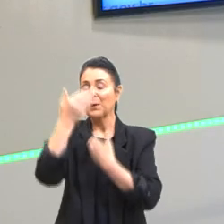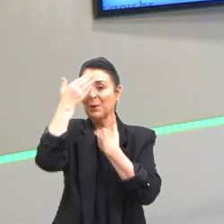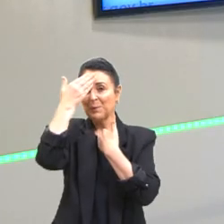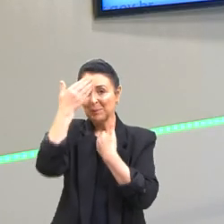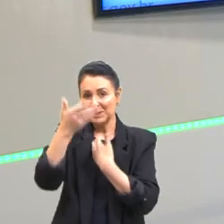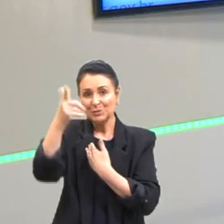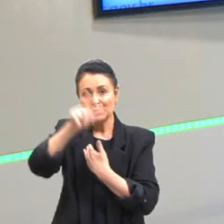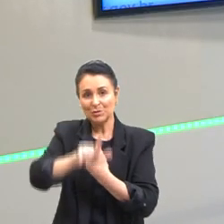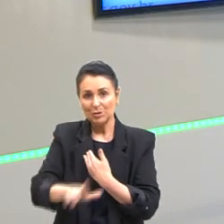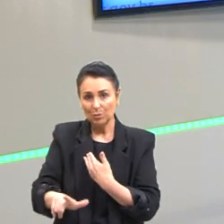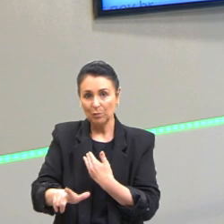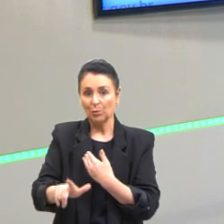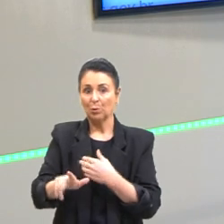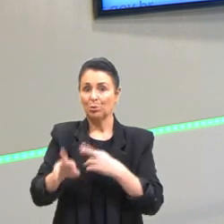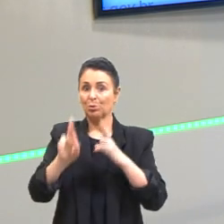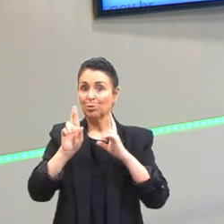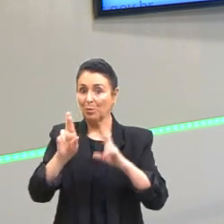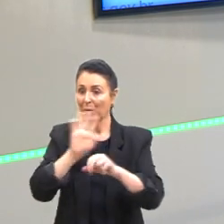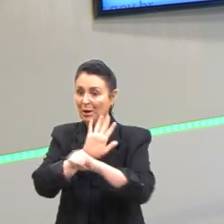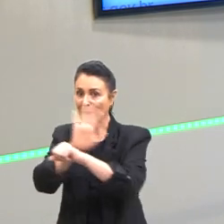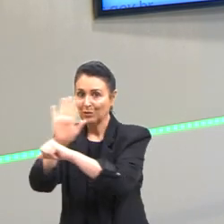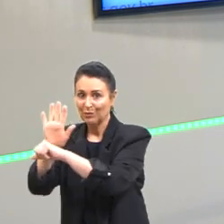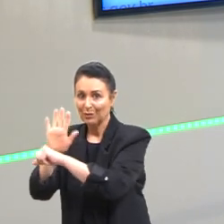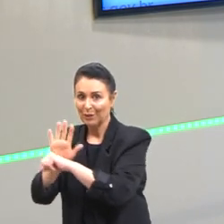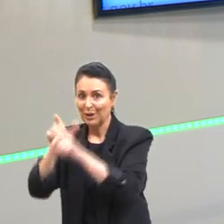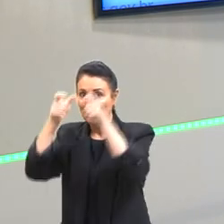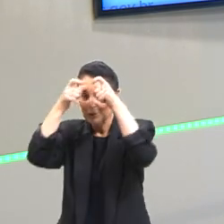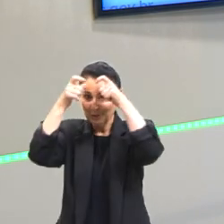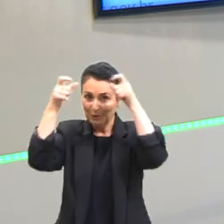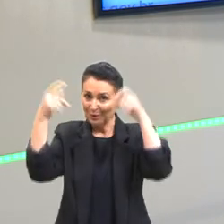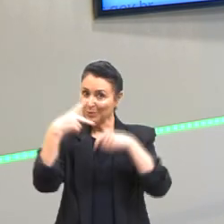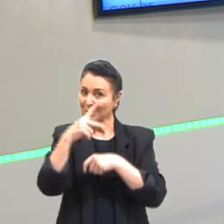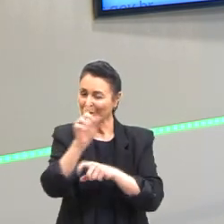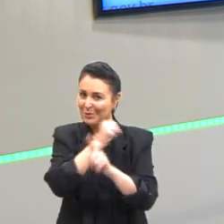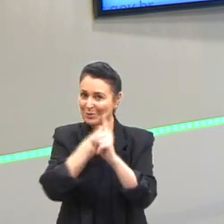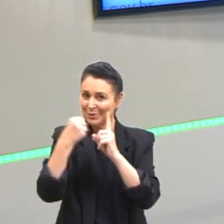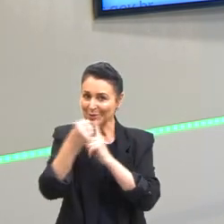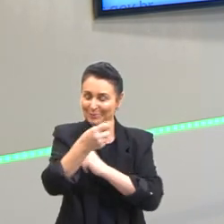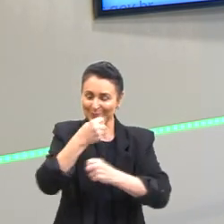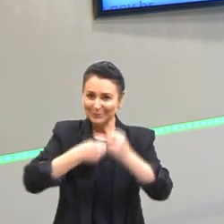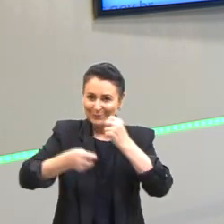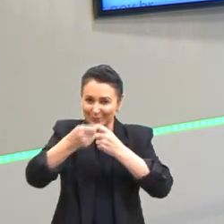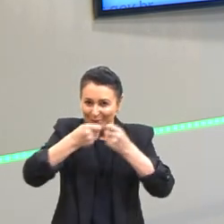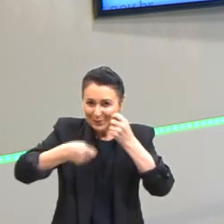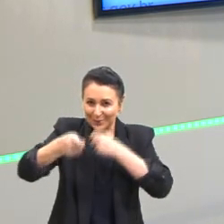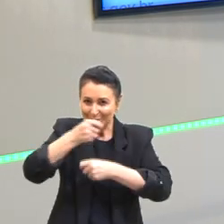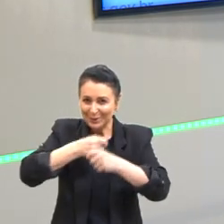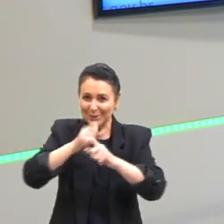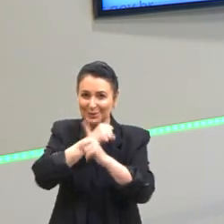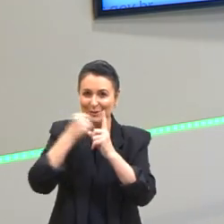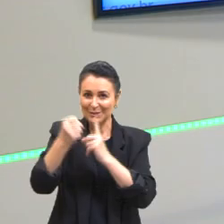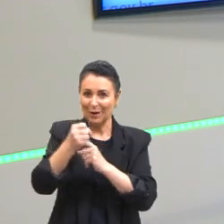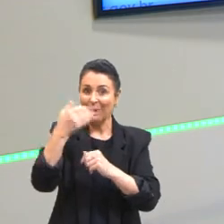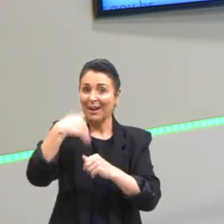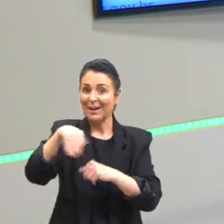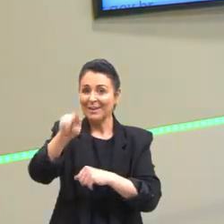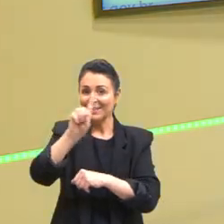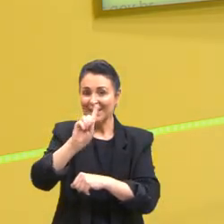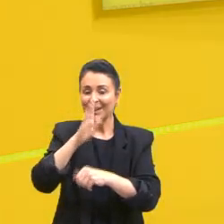espero que eu tenha contribuído com o seu conhecimento sobre socialização e controle social e te espero na próxima aula.